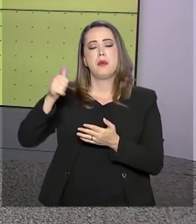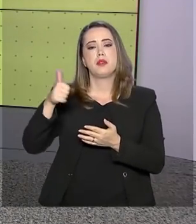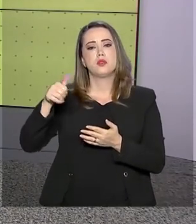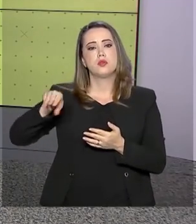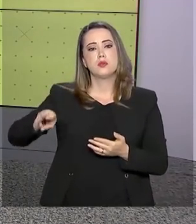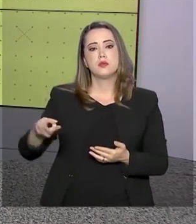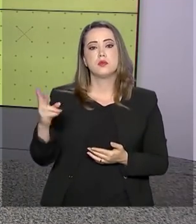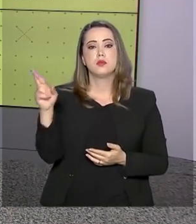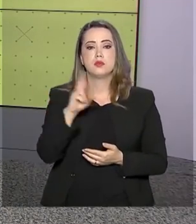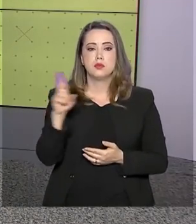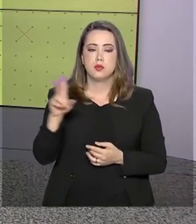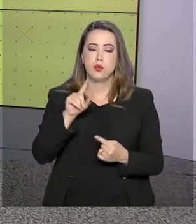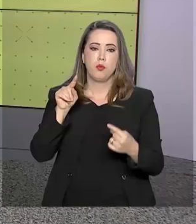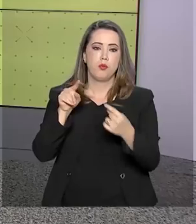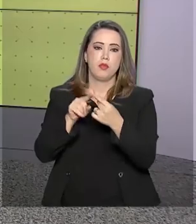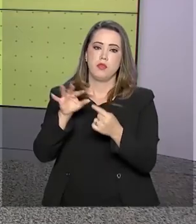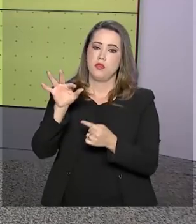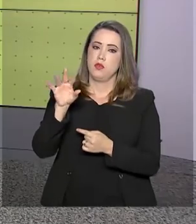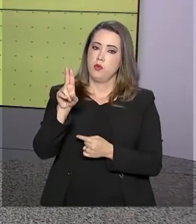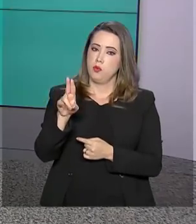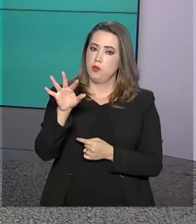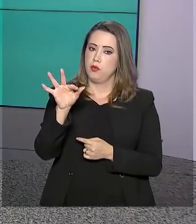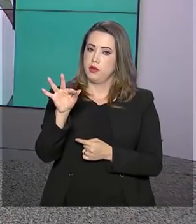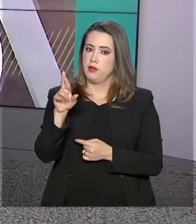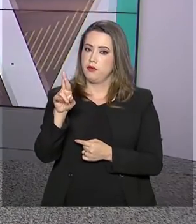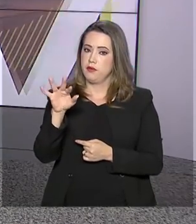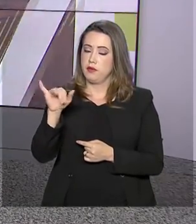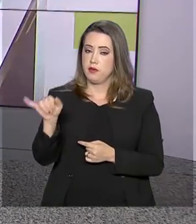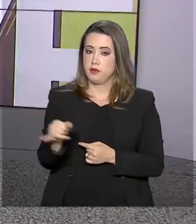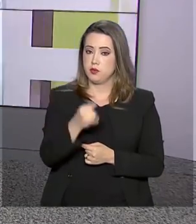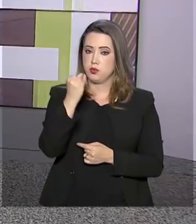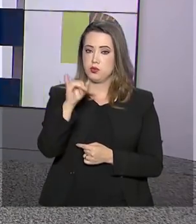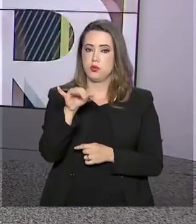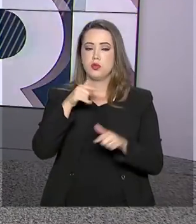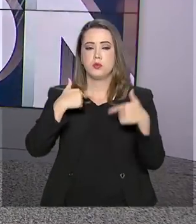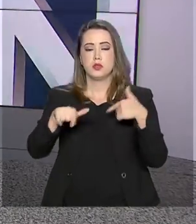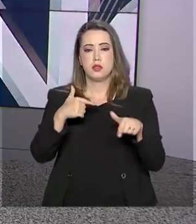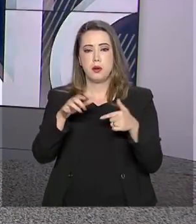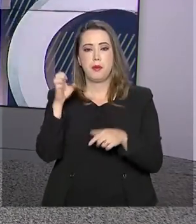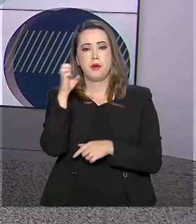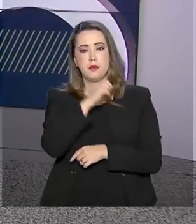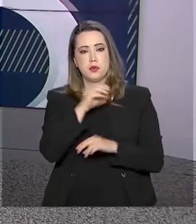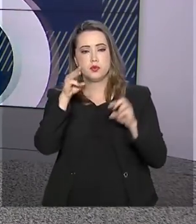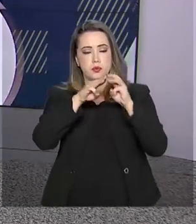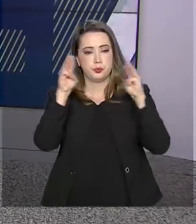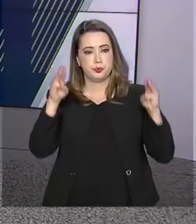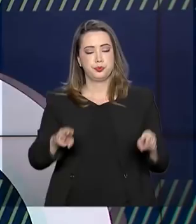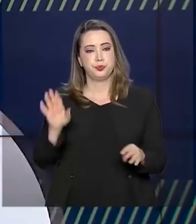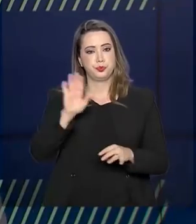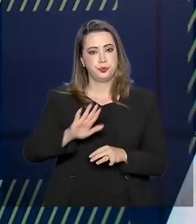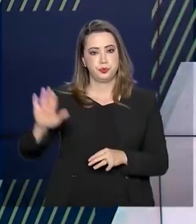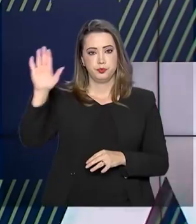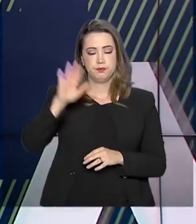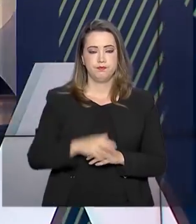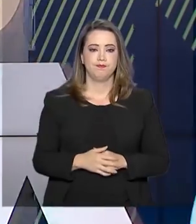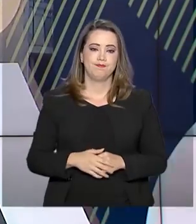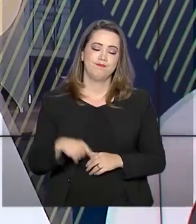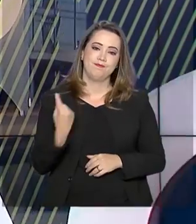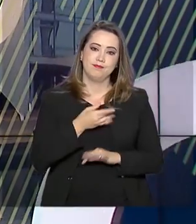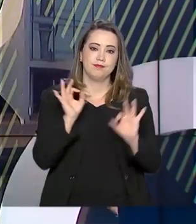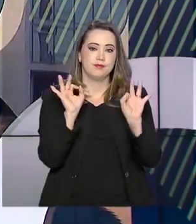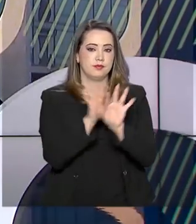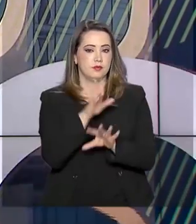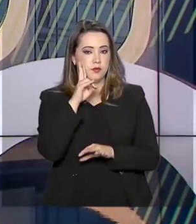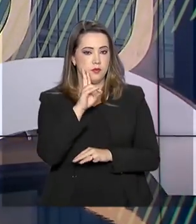milhões de reais diretamente para o FRJ, para as ações emergenciais no Museu Nacional. O governo agora